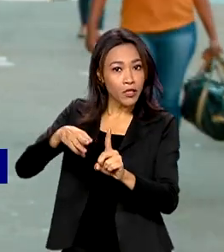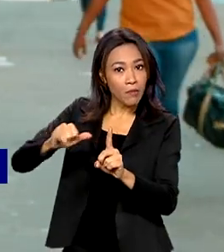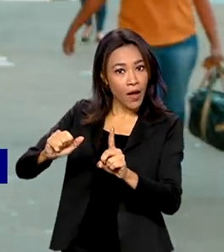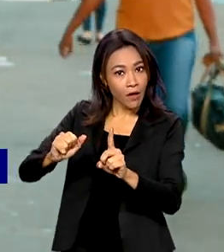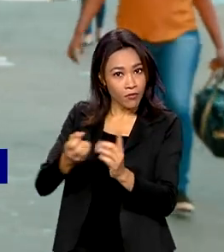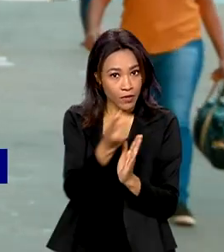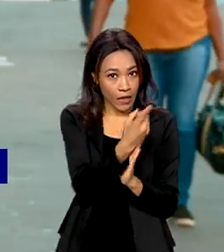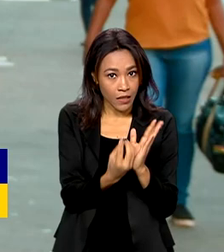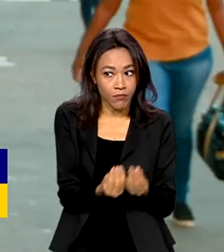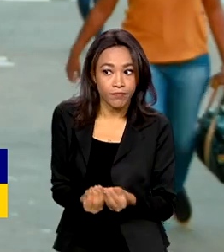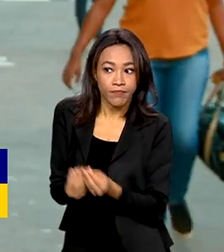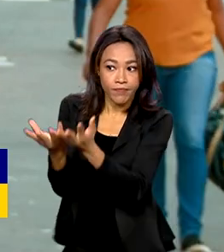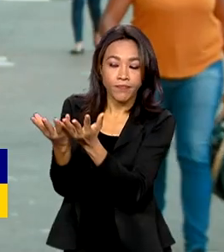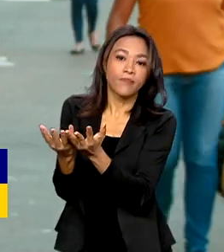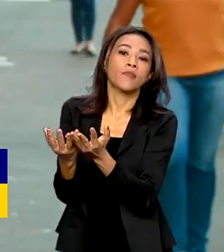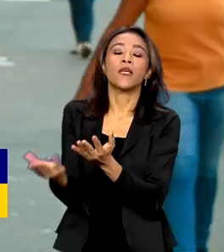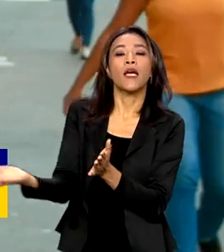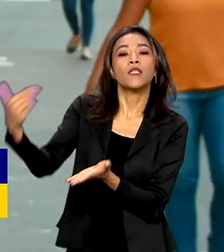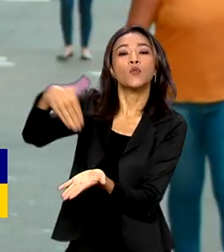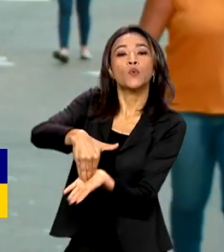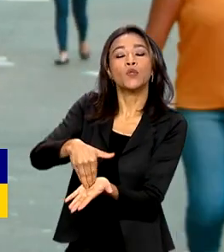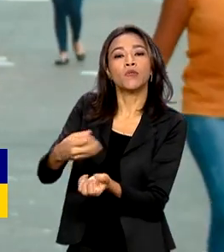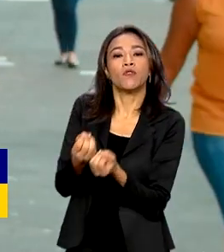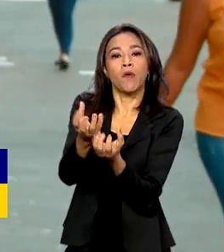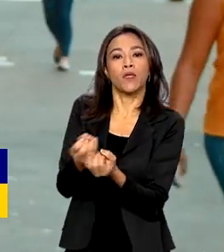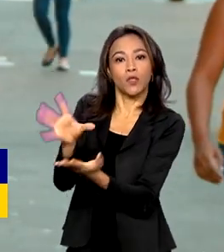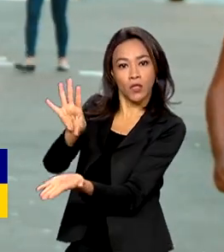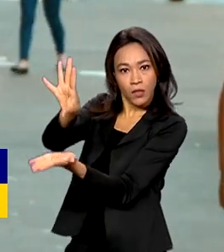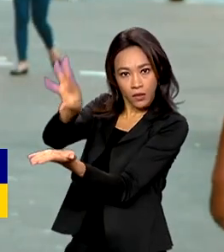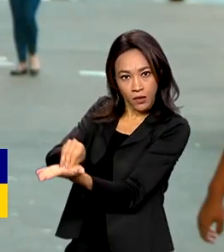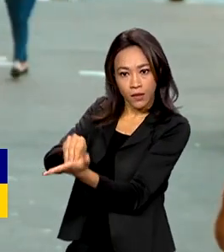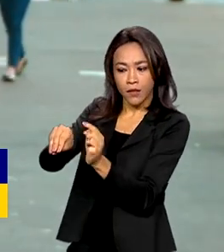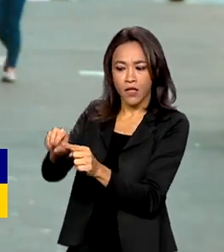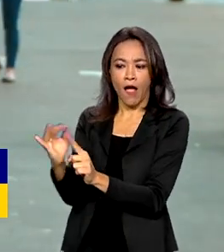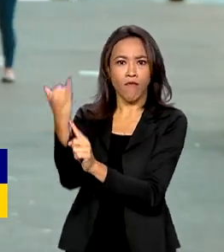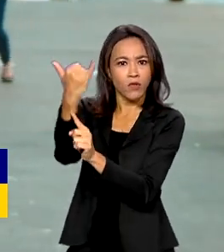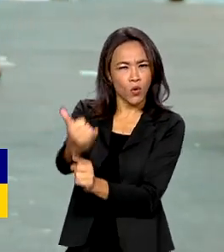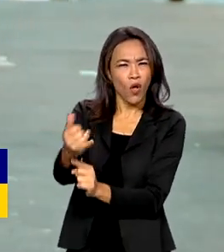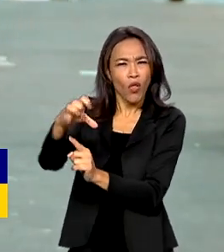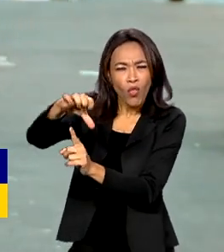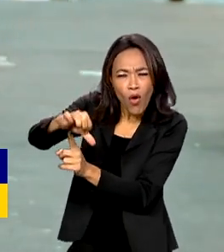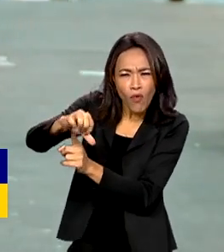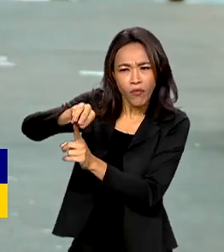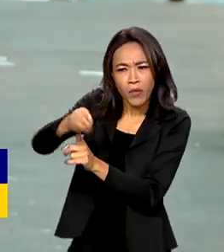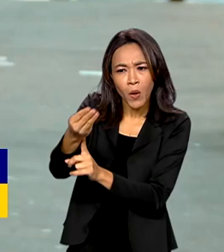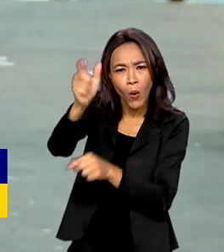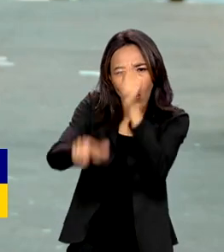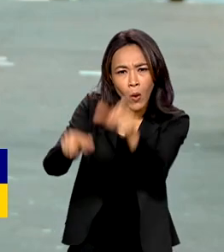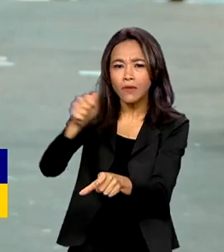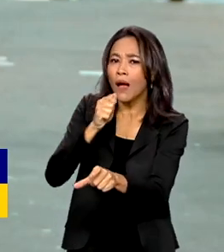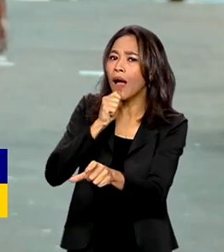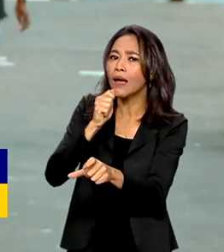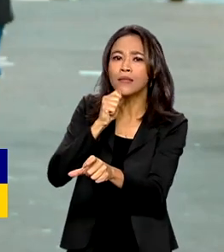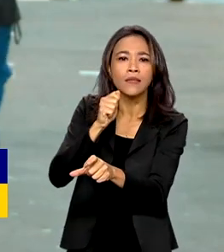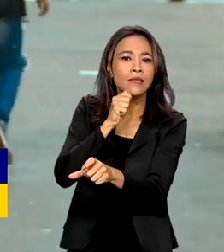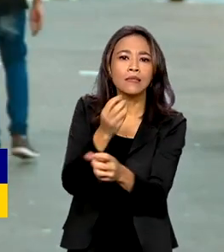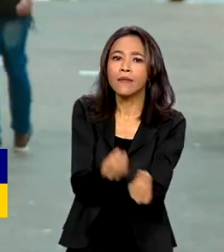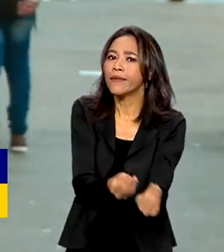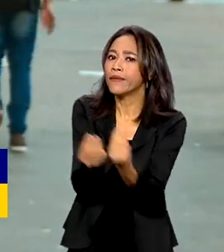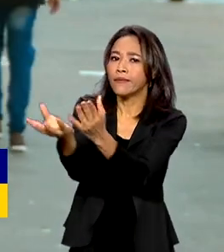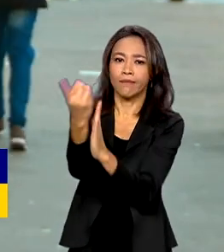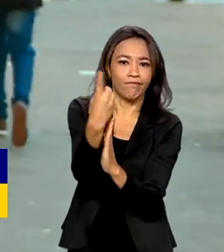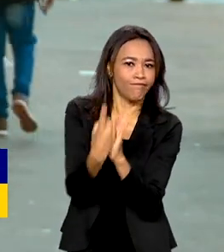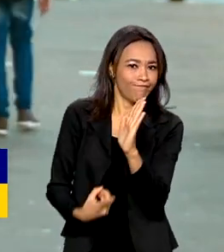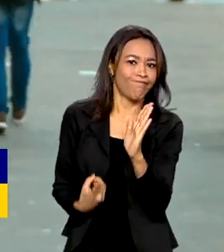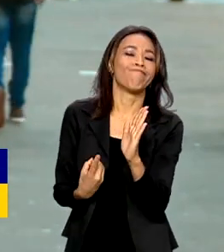dados divulgados pela Receita Federal, quase 9 milhões de brasileiros ainda não entregaram a declaração do imposto de